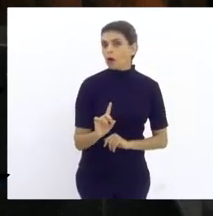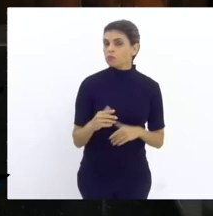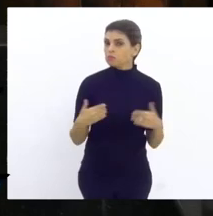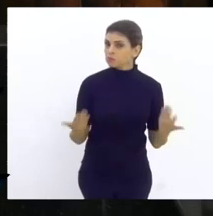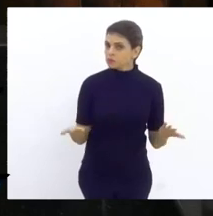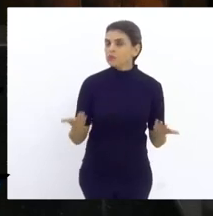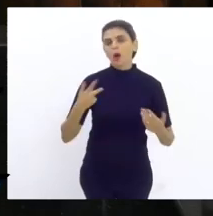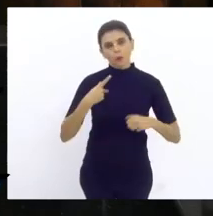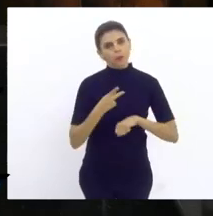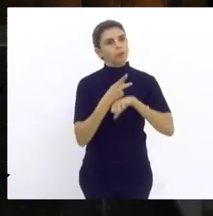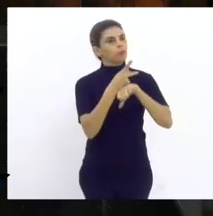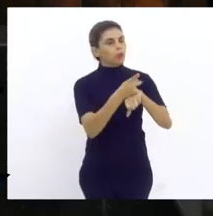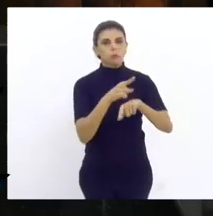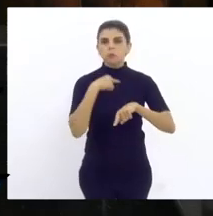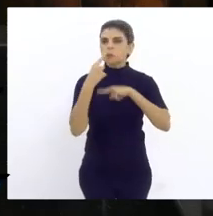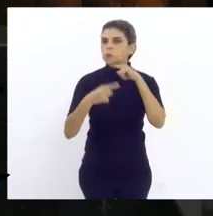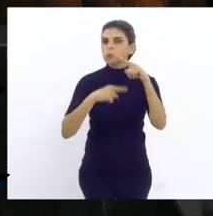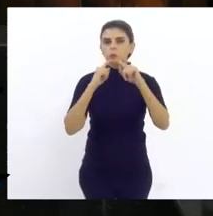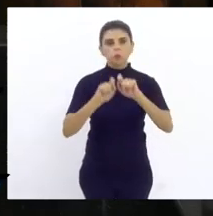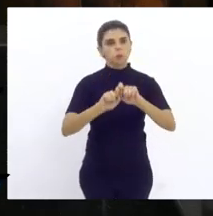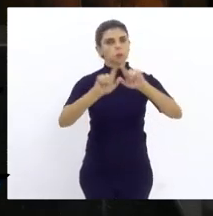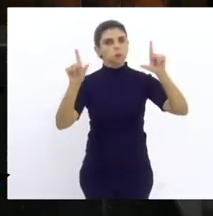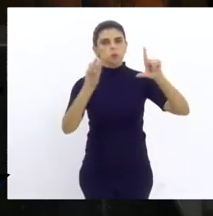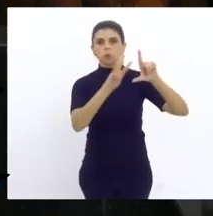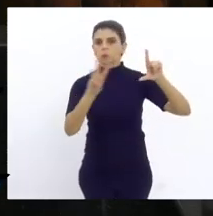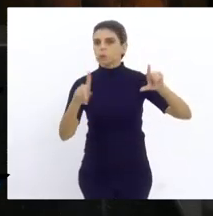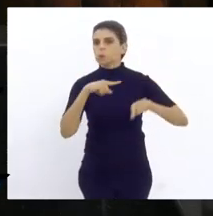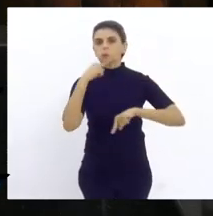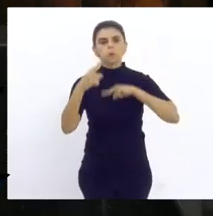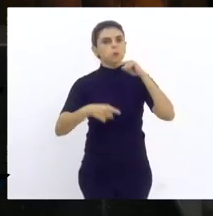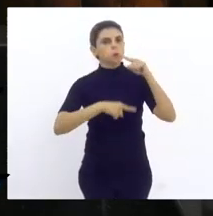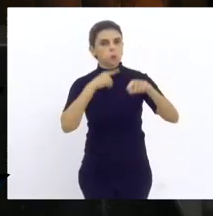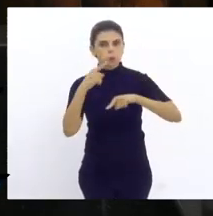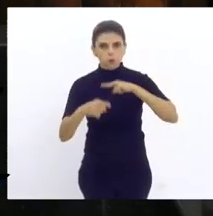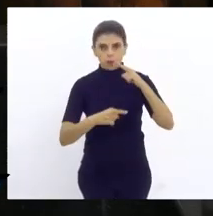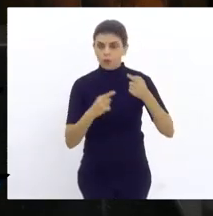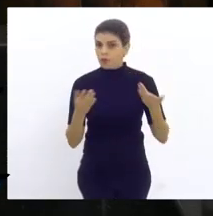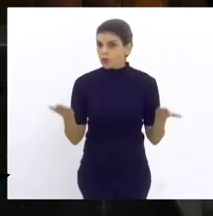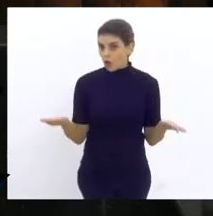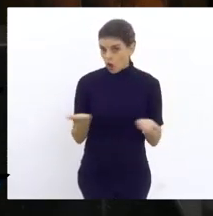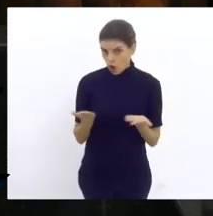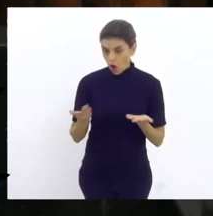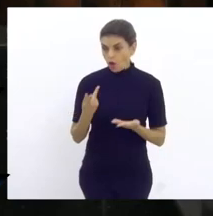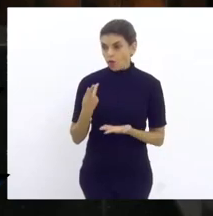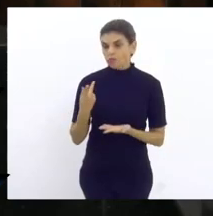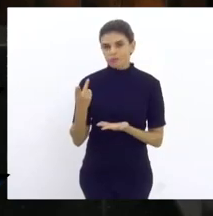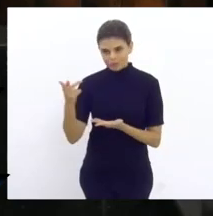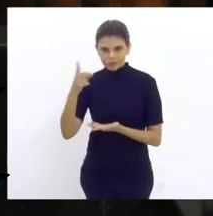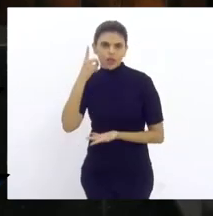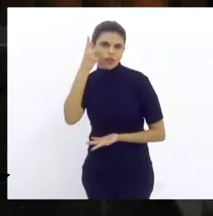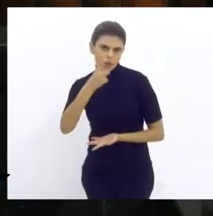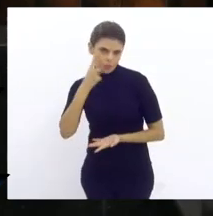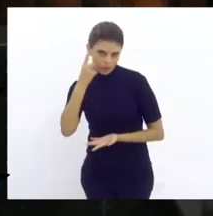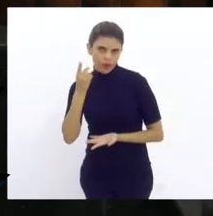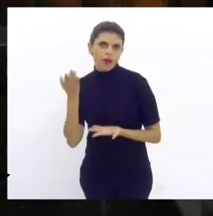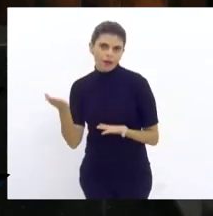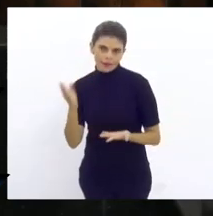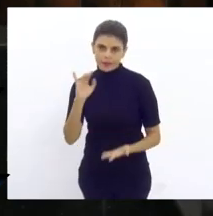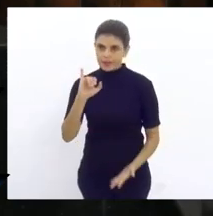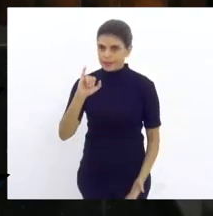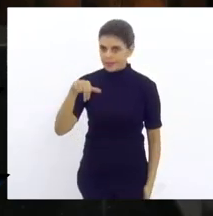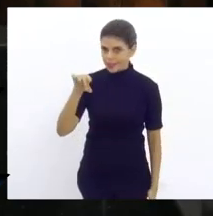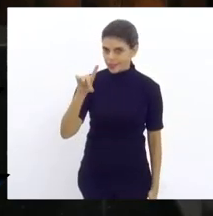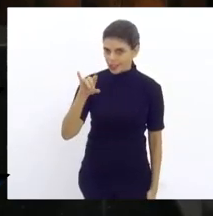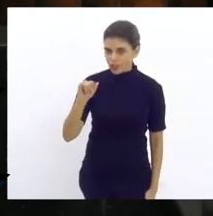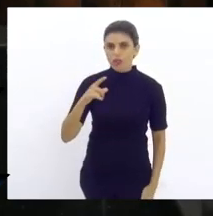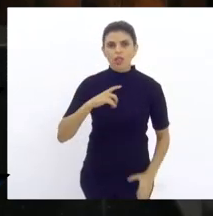Então eu procurei e não consegui achar. E nós vamos estar criando aqui, Índia, minha deputada Índia, minha presidenta, nós vamos estar criando